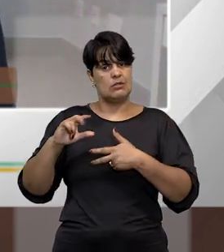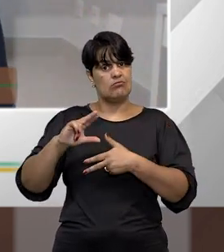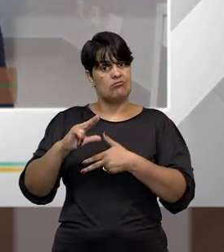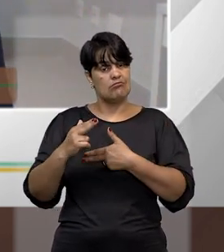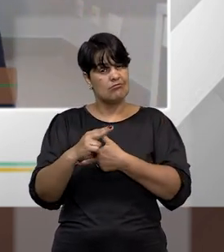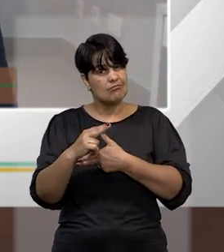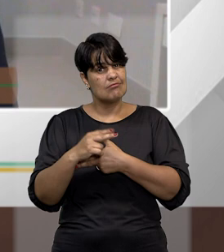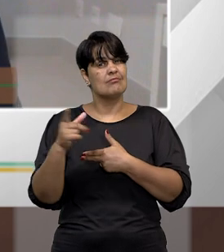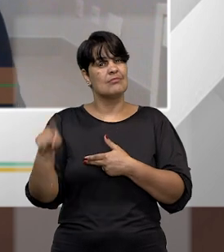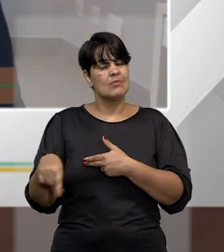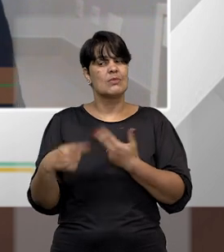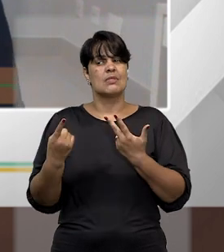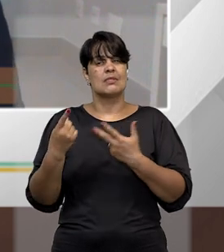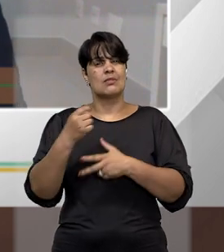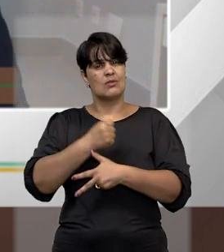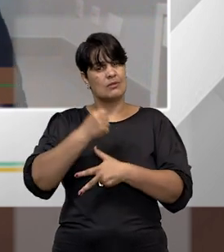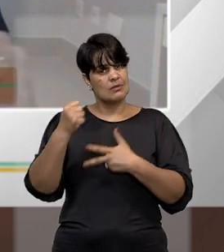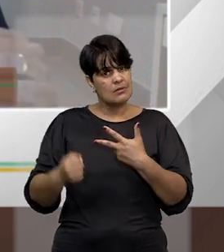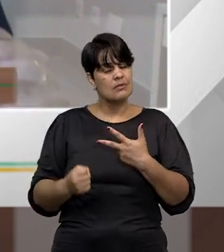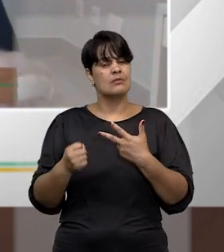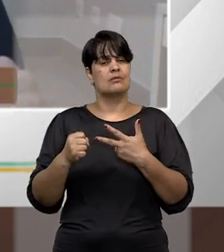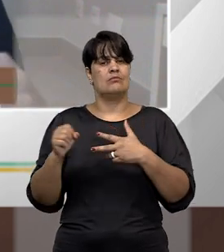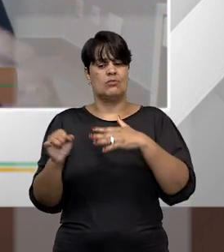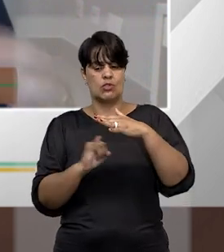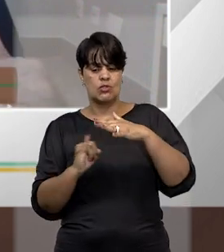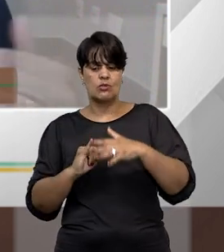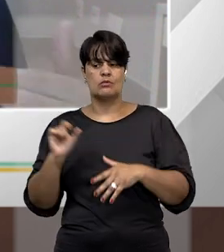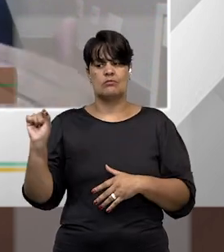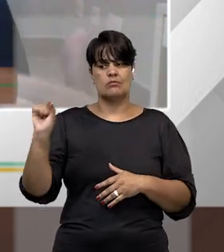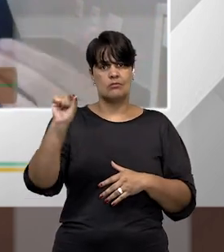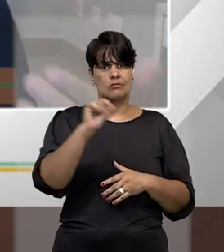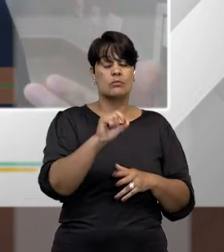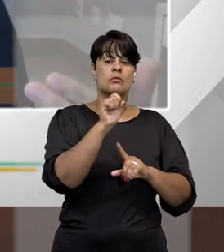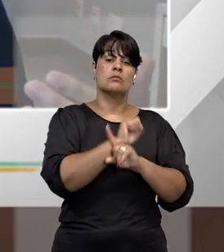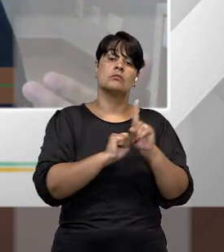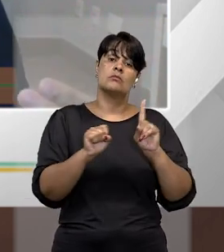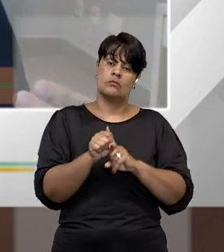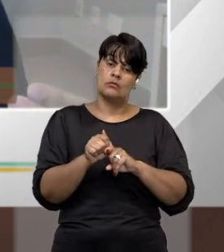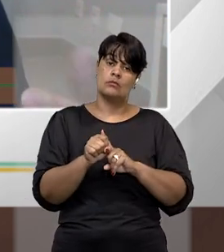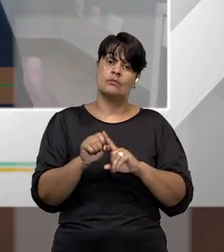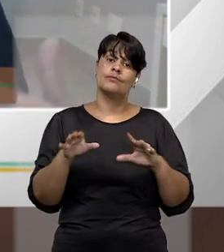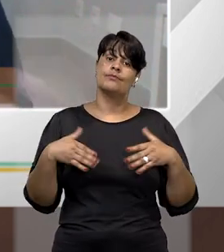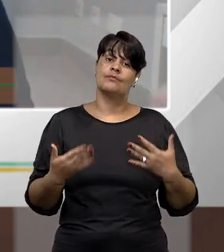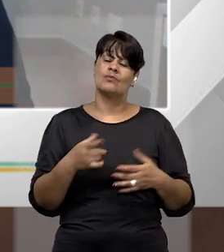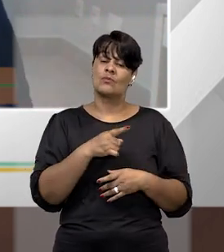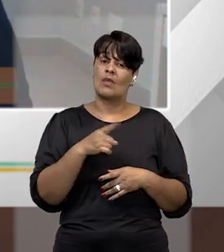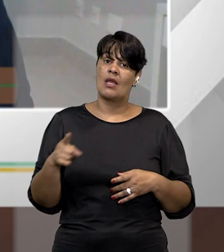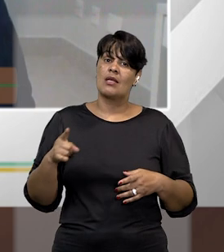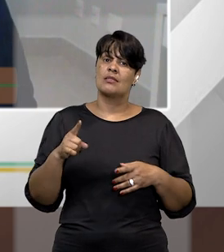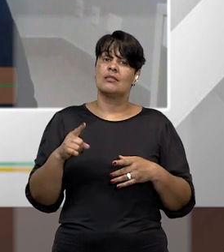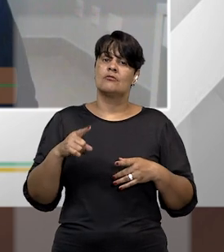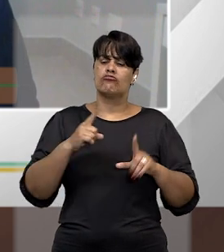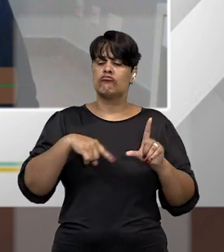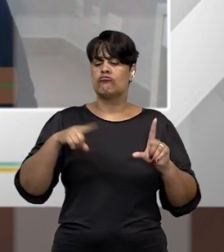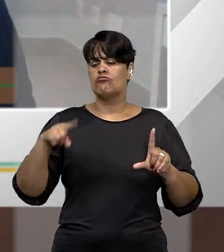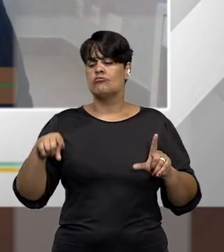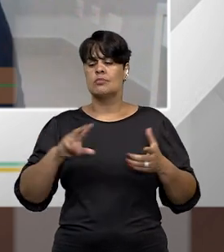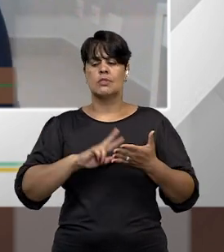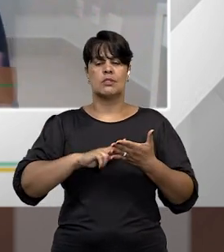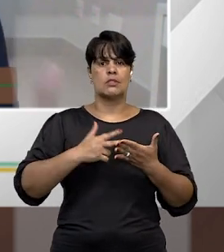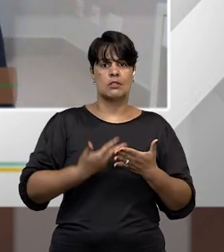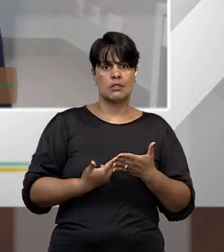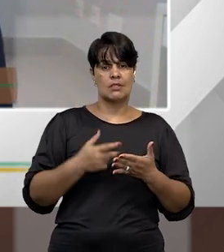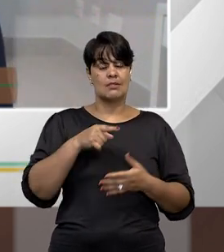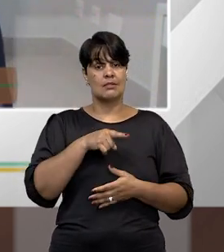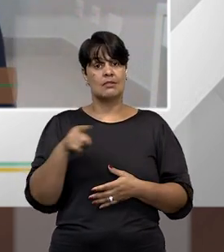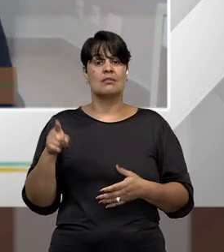instituições e à sociedade. E essa variação de interpretações não é muito adequada para